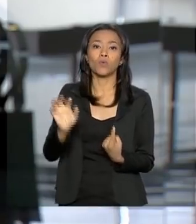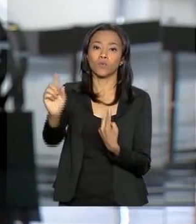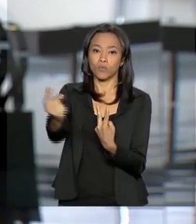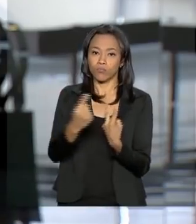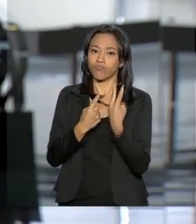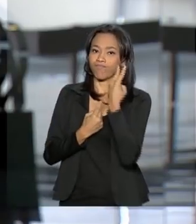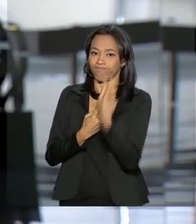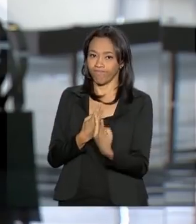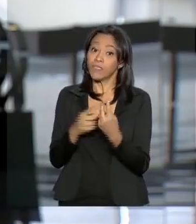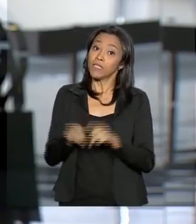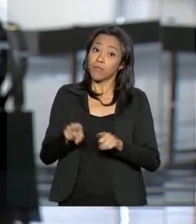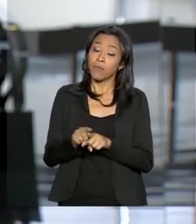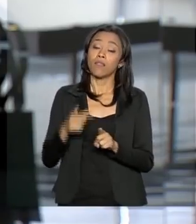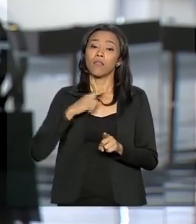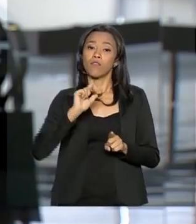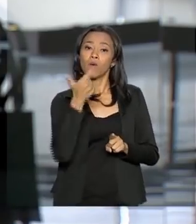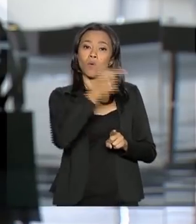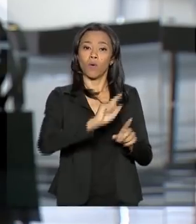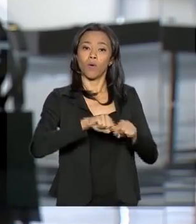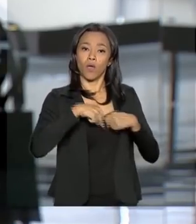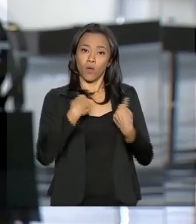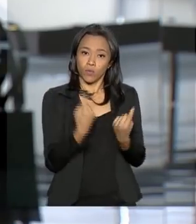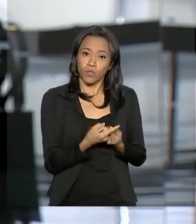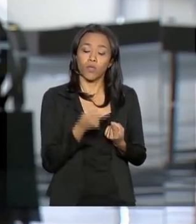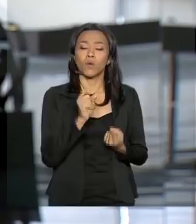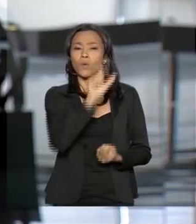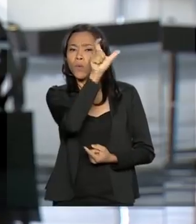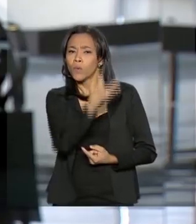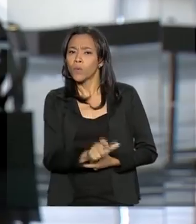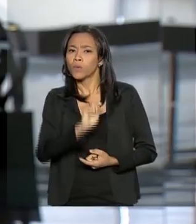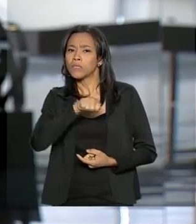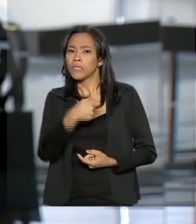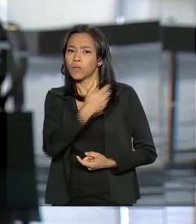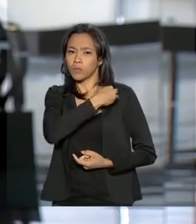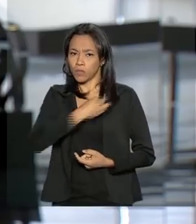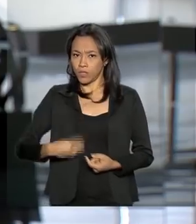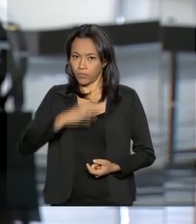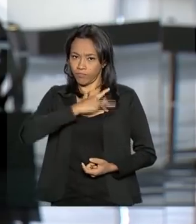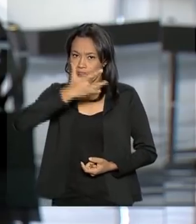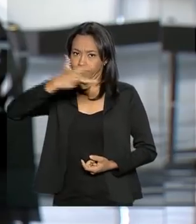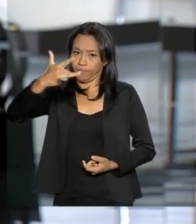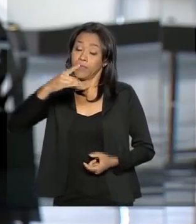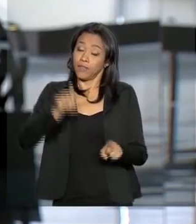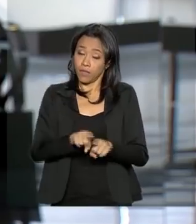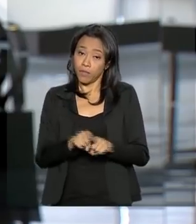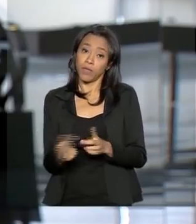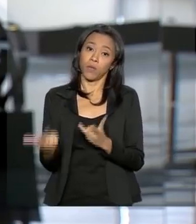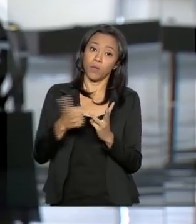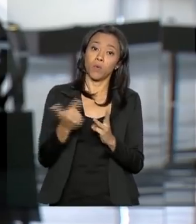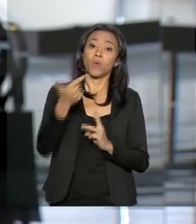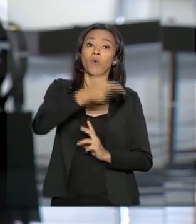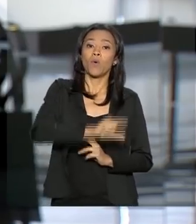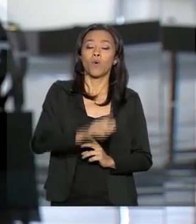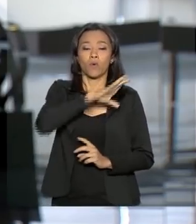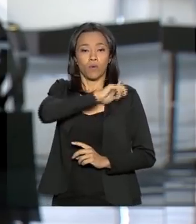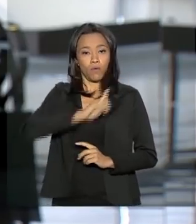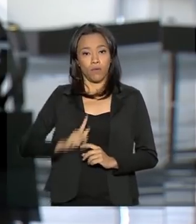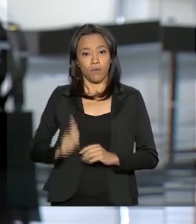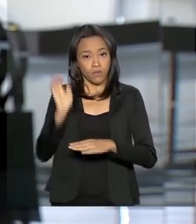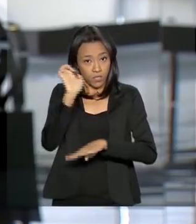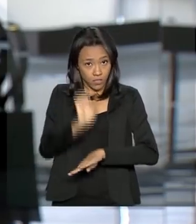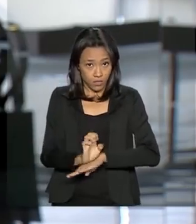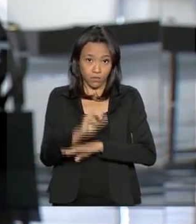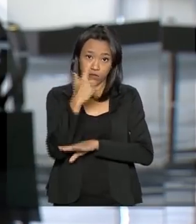Alencar e também se reuniu com o ministro-chefe da Casa Civil, Onyx Lorenzoni, e o governador do estado de Goiás, Ronaldo